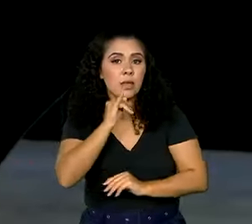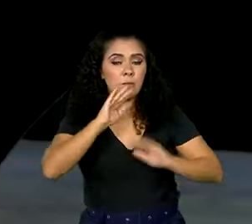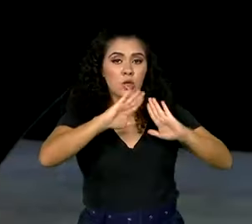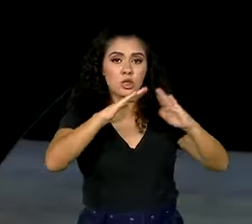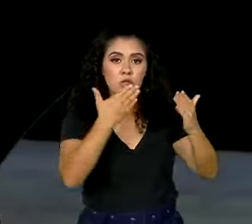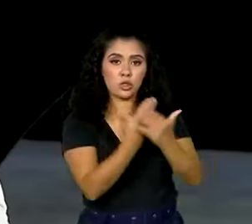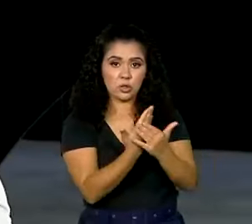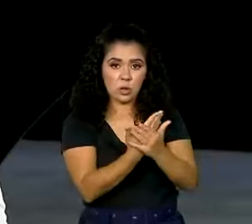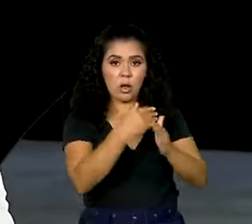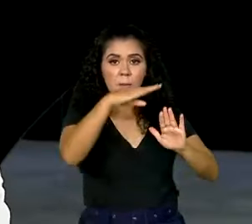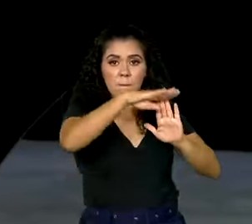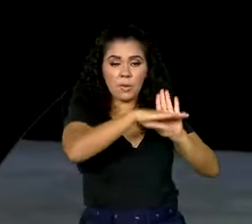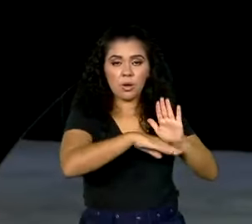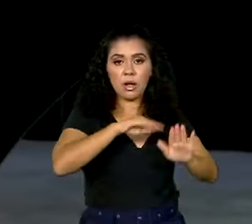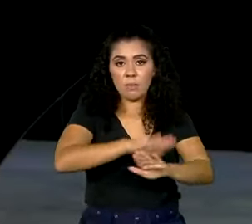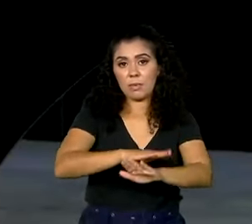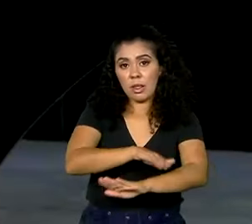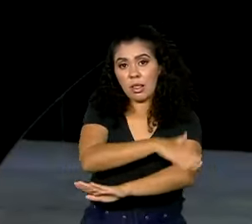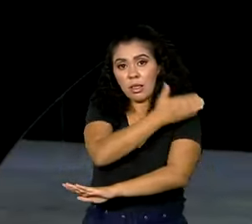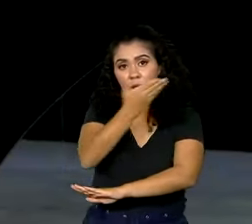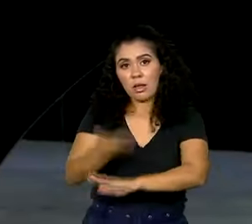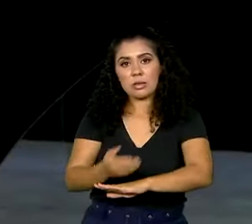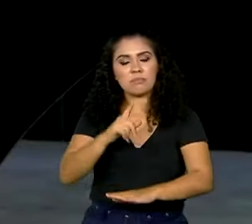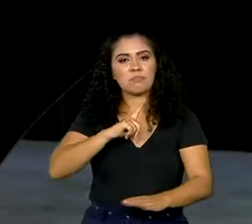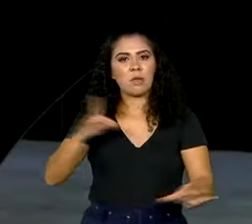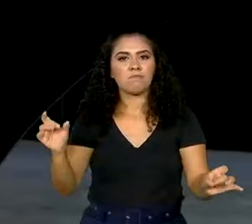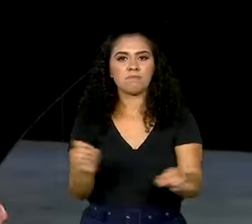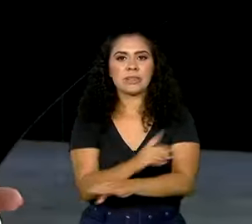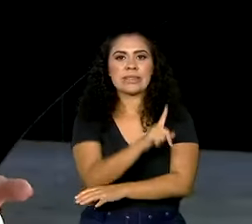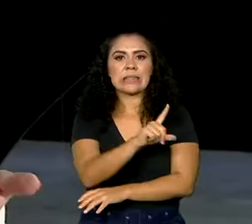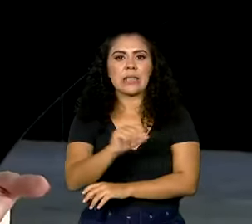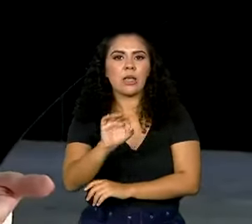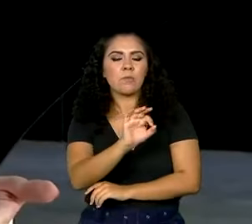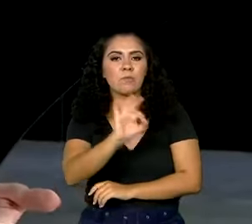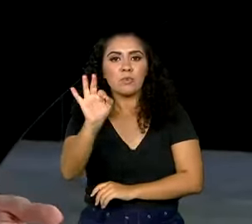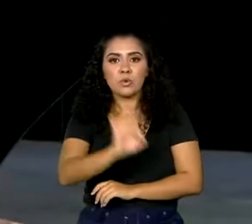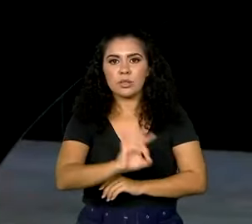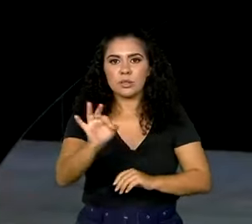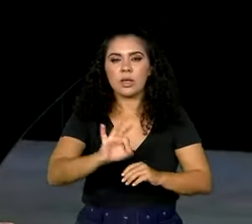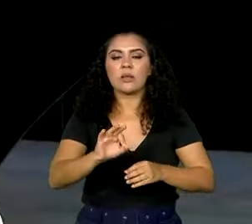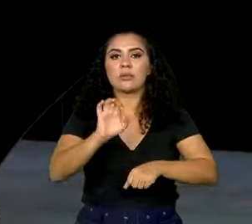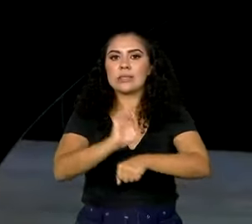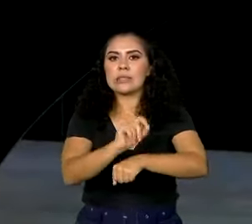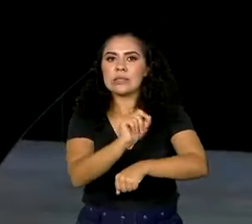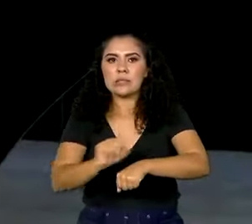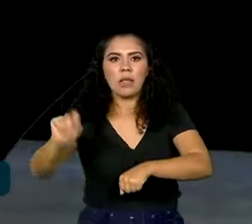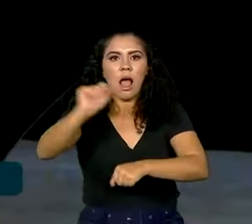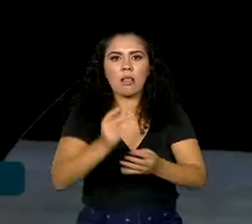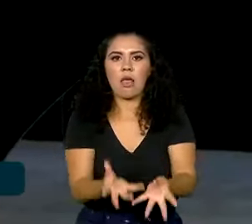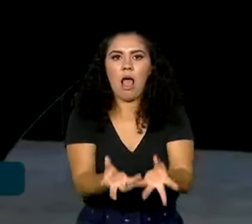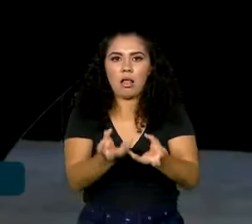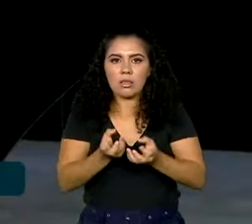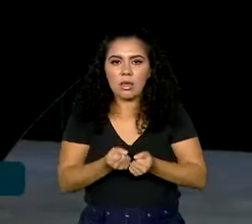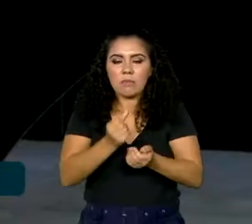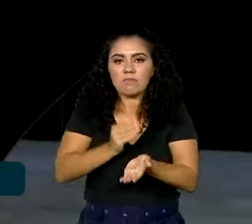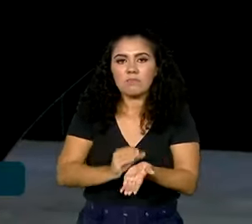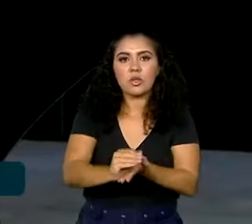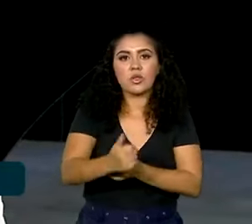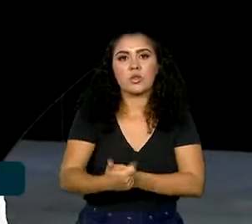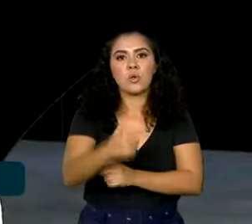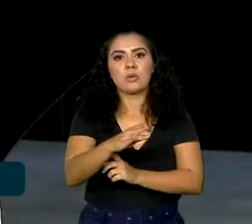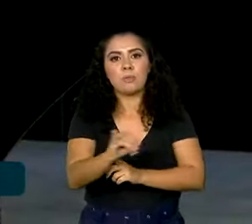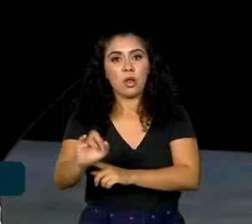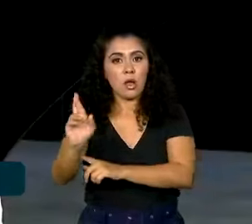Tempo Integral, que teve 100% de adesão dos Estados e deve receber 12 bilhões de reais em investimentos até